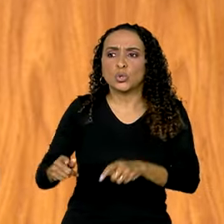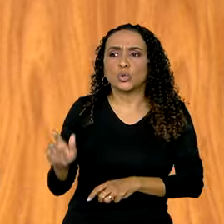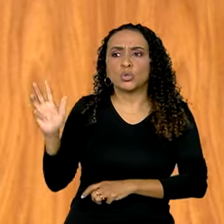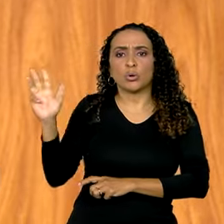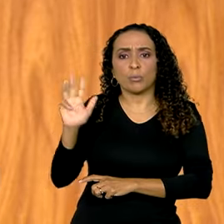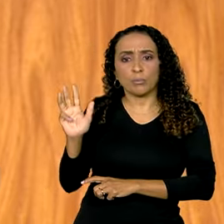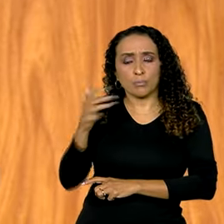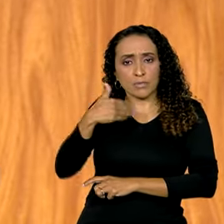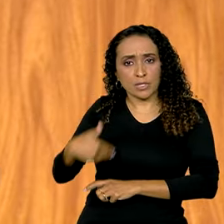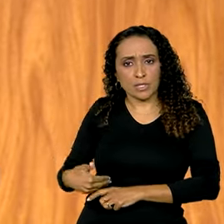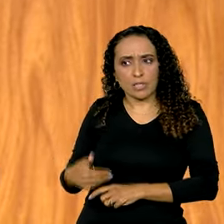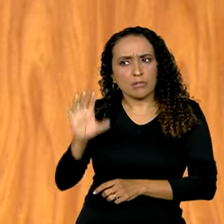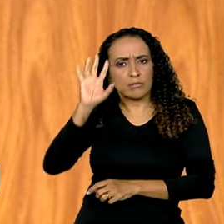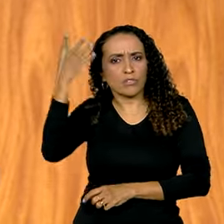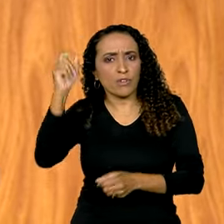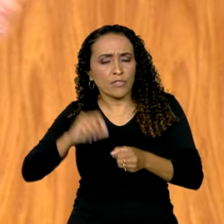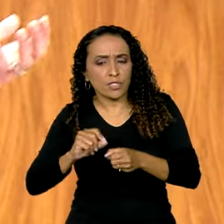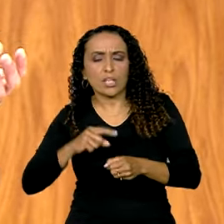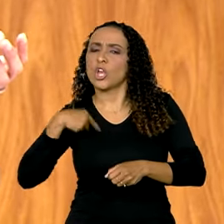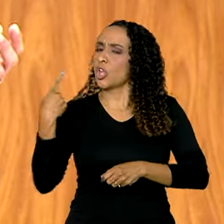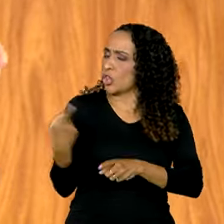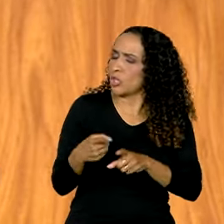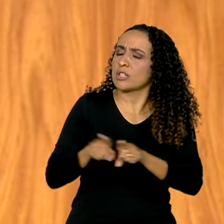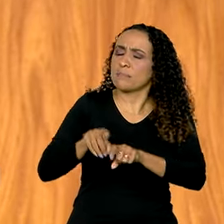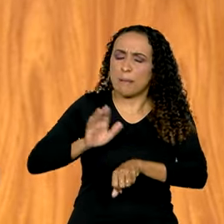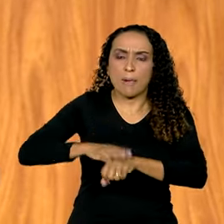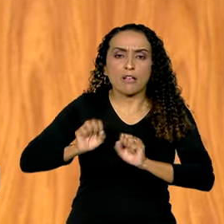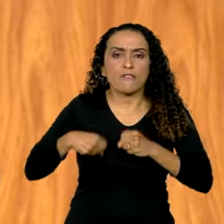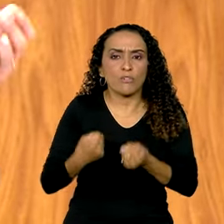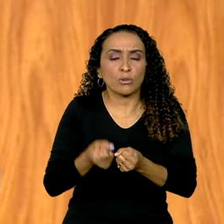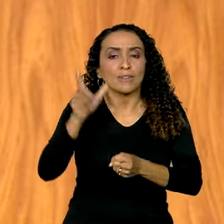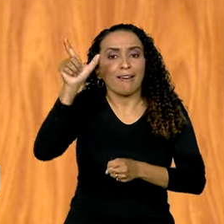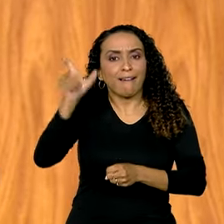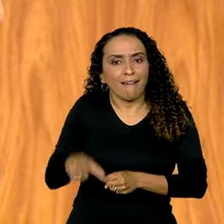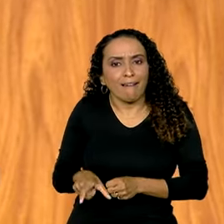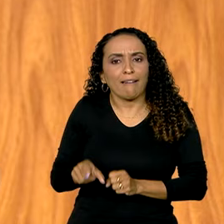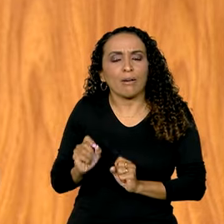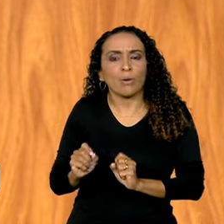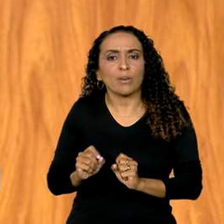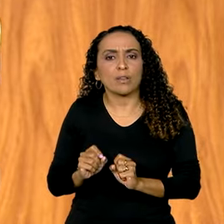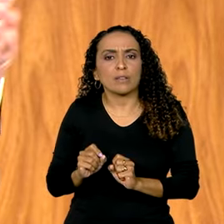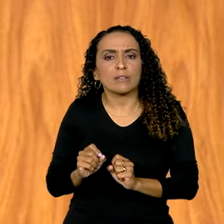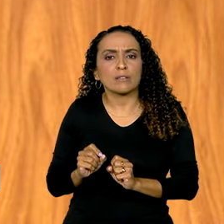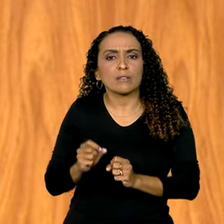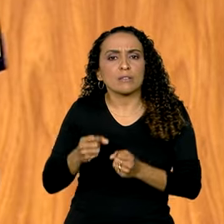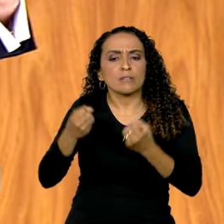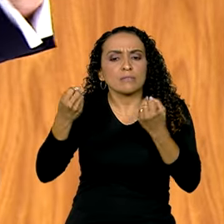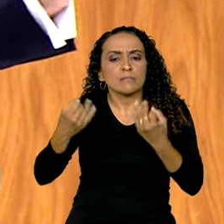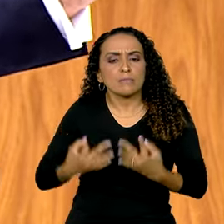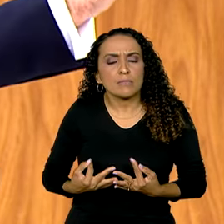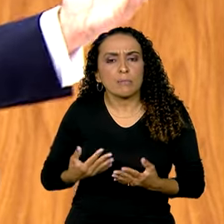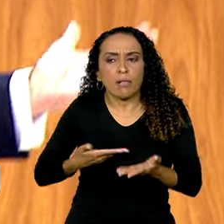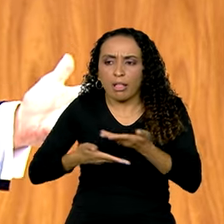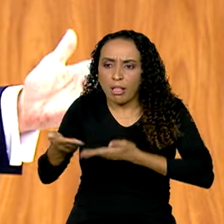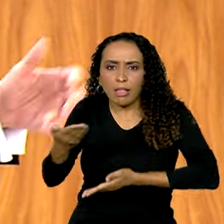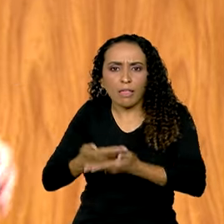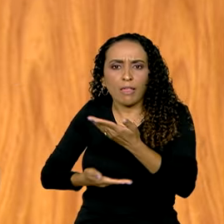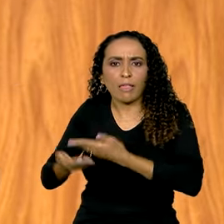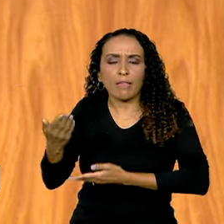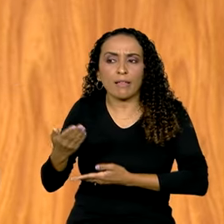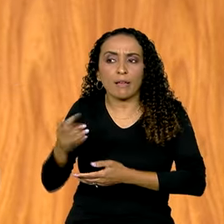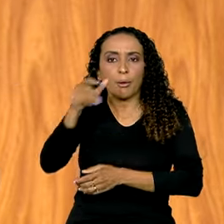decidiu fazer, e nós também faremos mais esforços, fazer de tudo para convencer o presidente